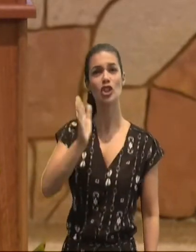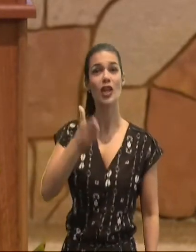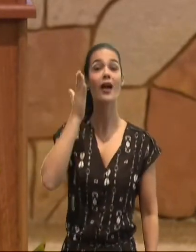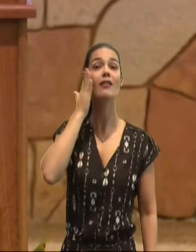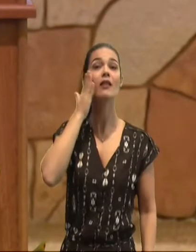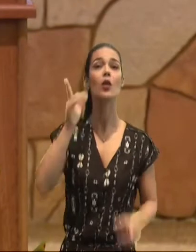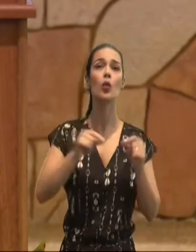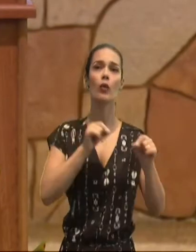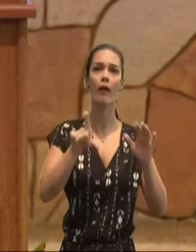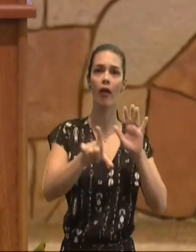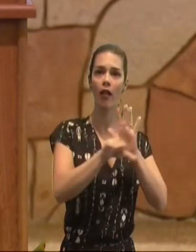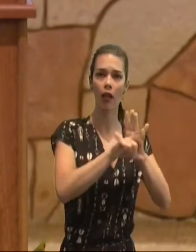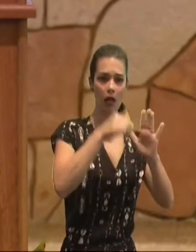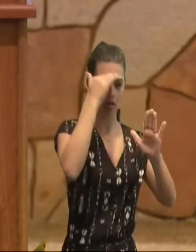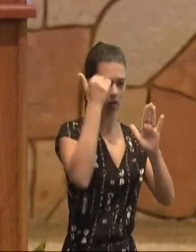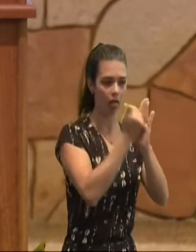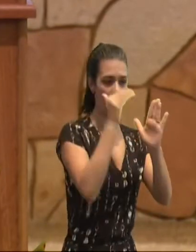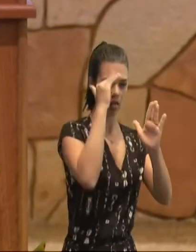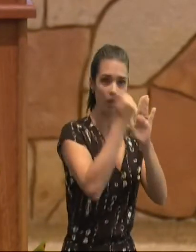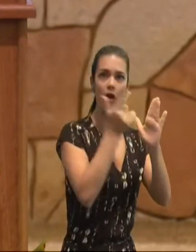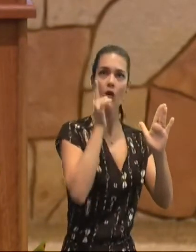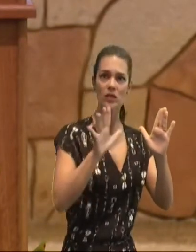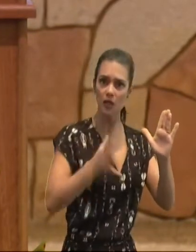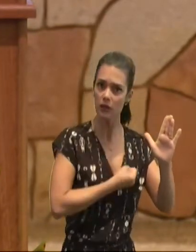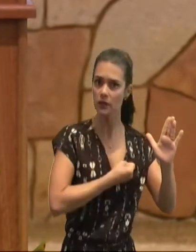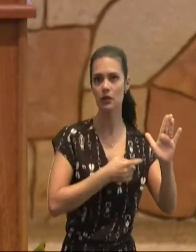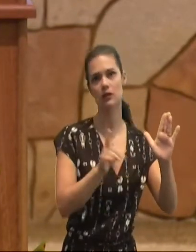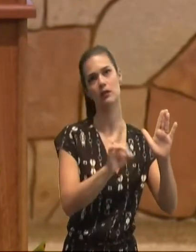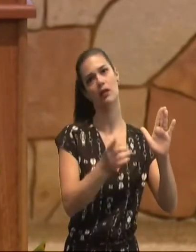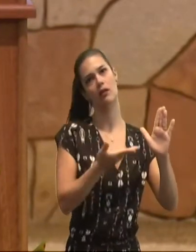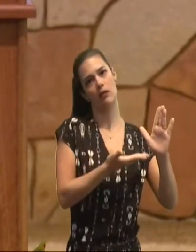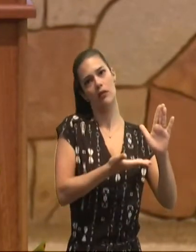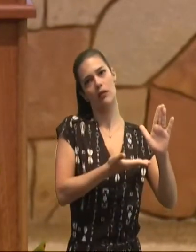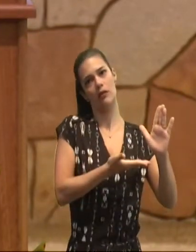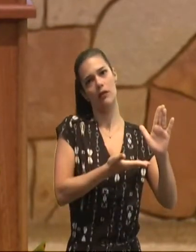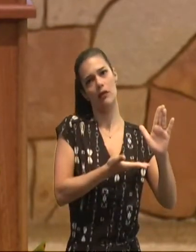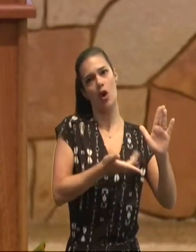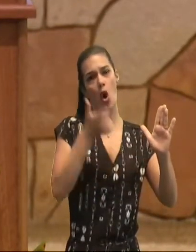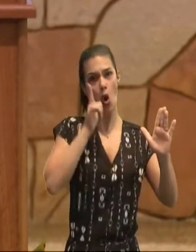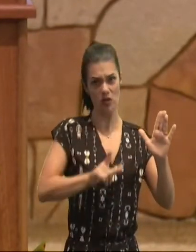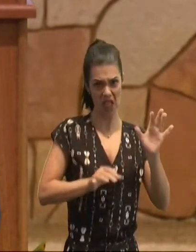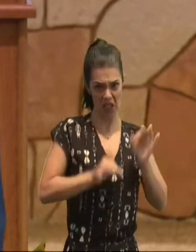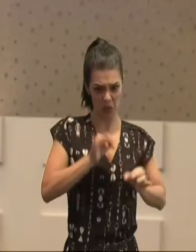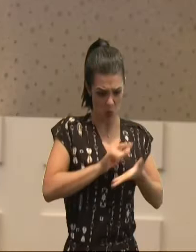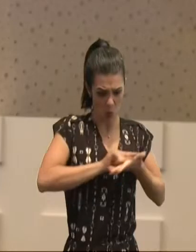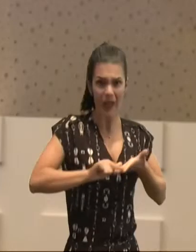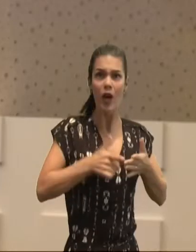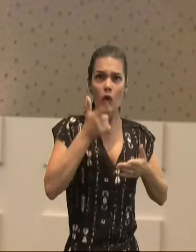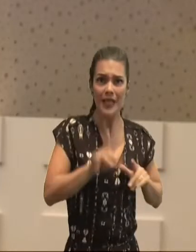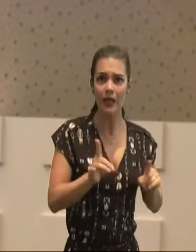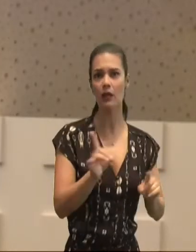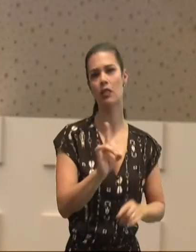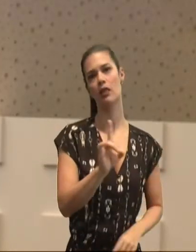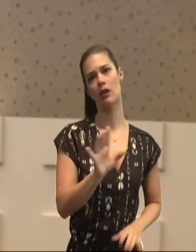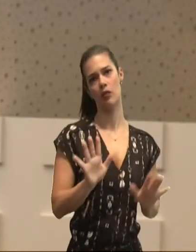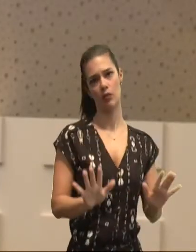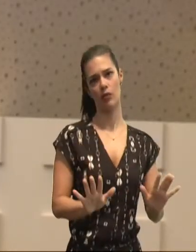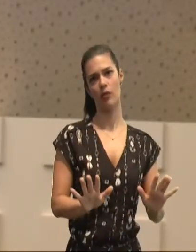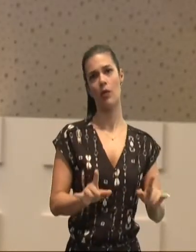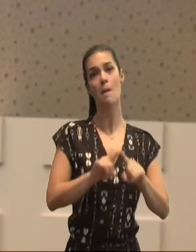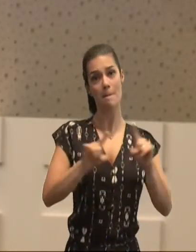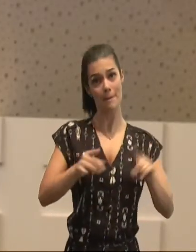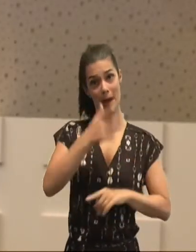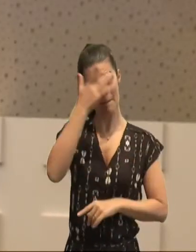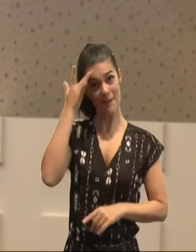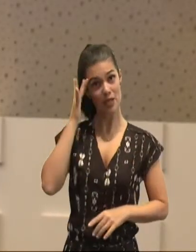lei, ninguém pode ser salvo, e por obras da lei, ninguém pode ser justificado, somente pela graça, mas, esses que